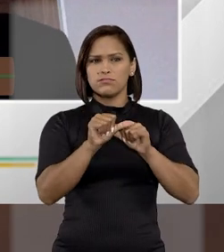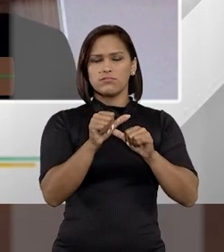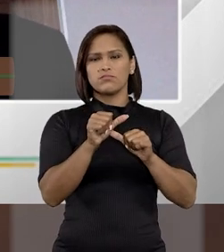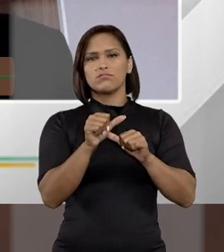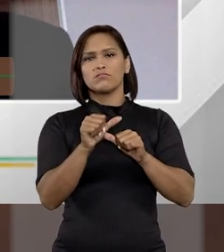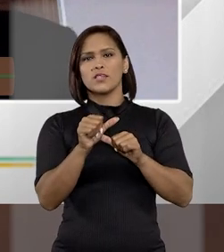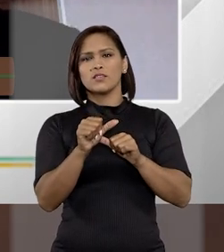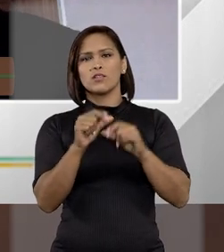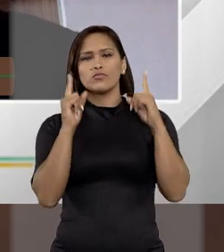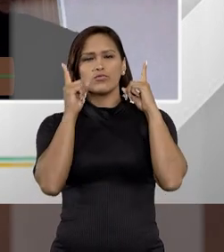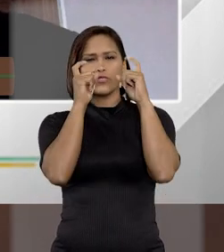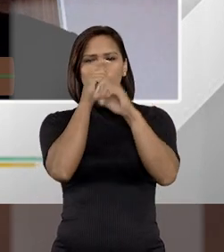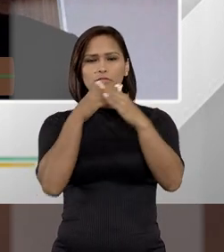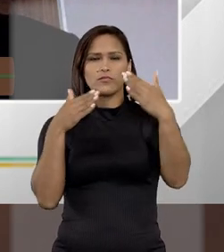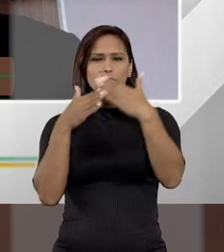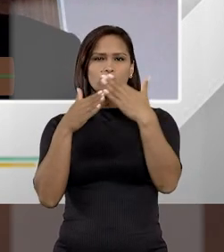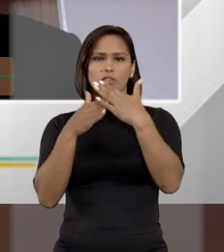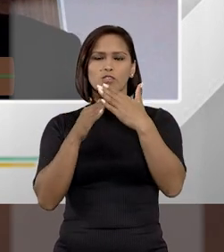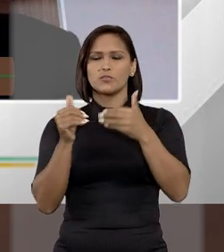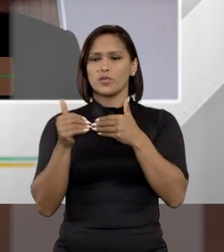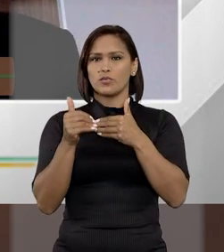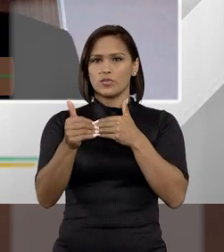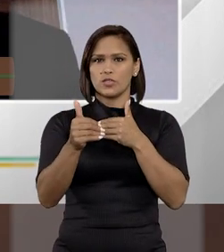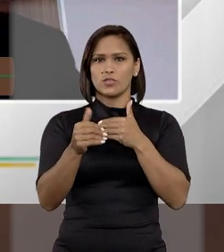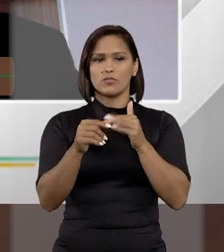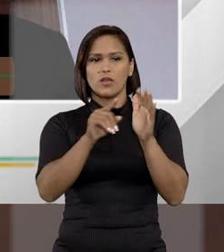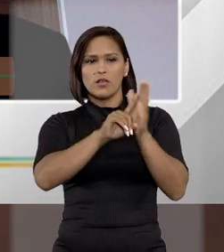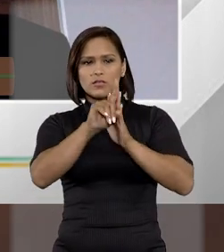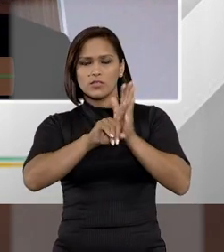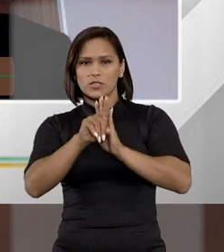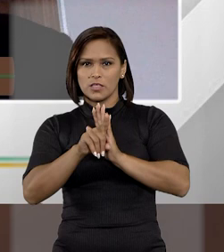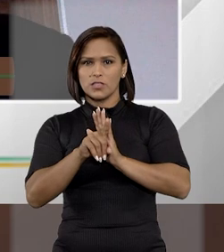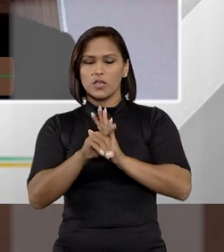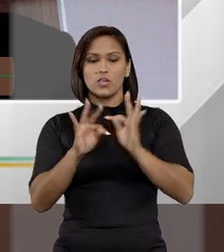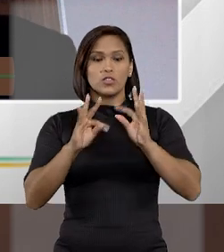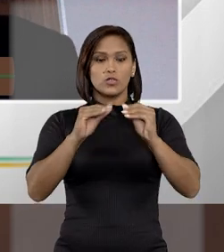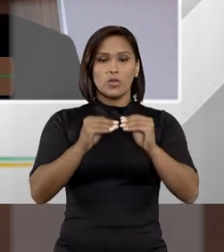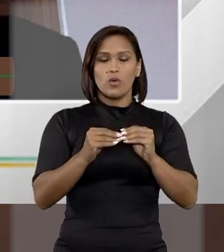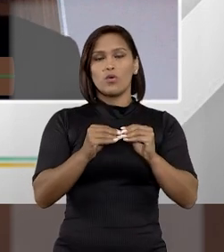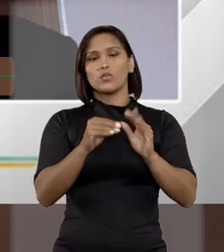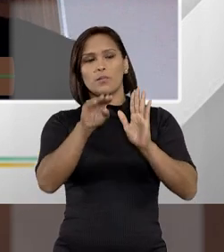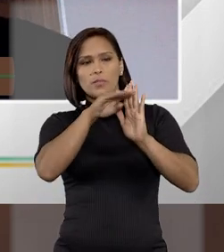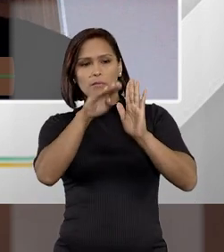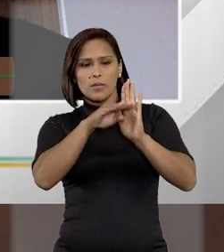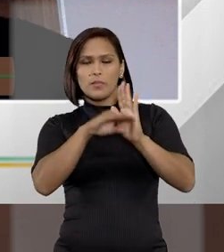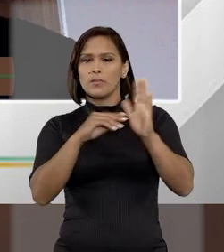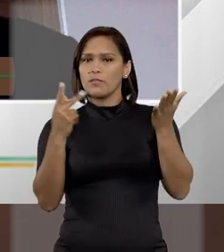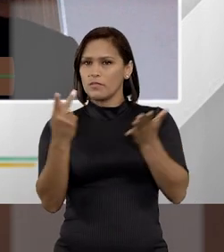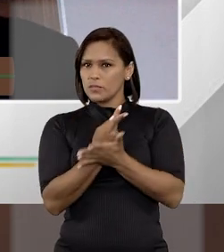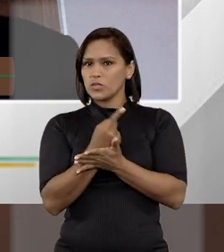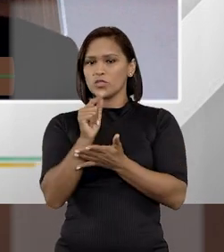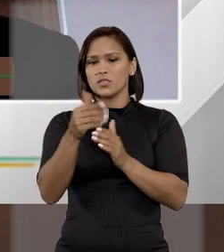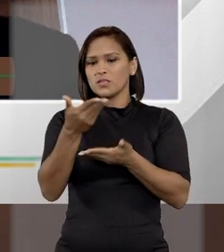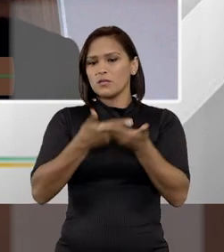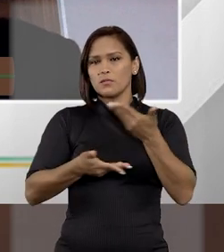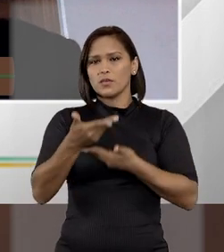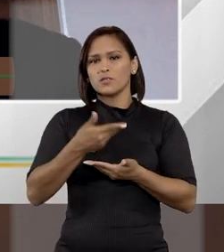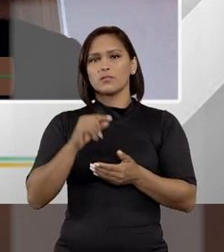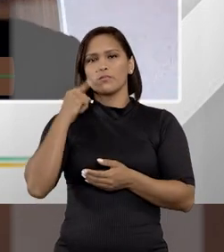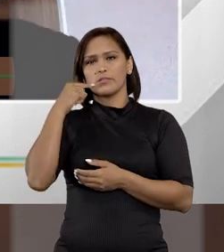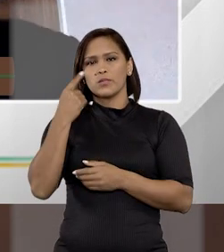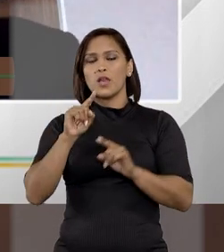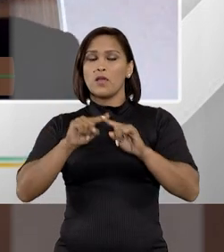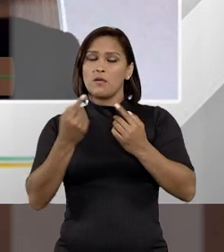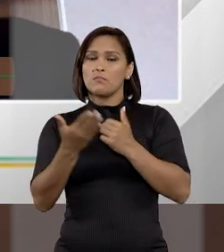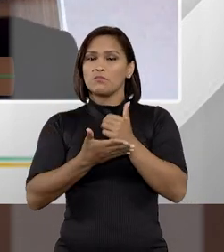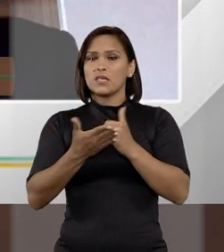ser um óbice para o prosseguimento das investigações, né? Todas as diligências podem ser realizadas sem a participação do